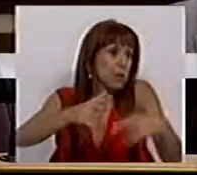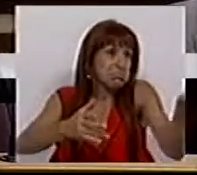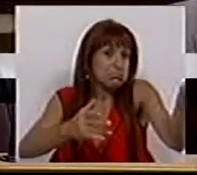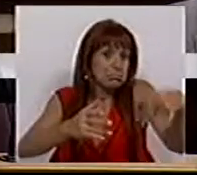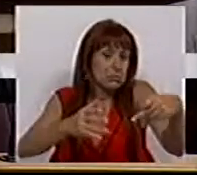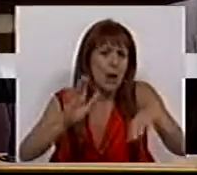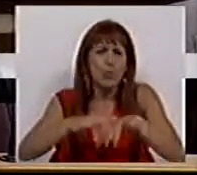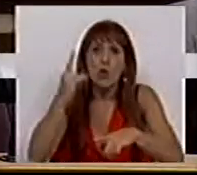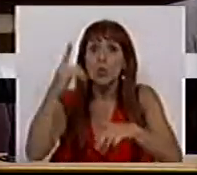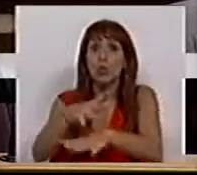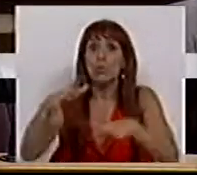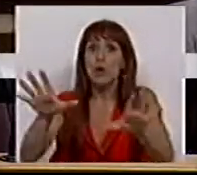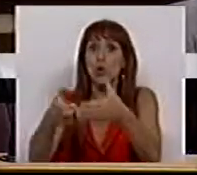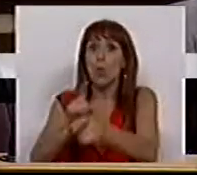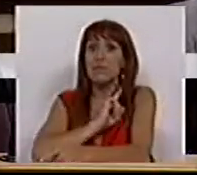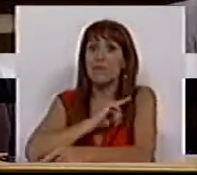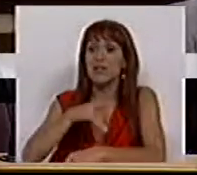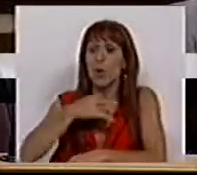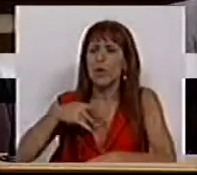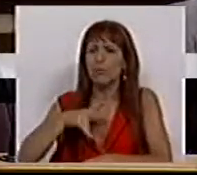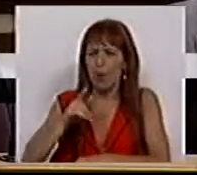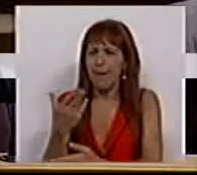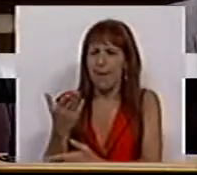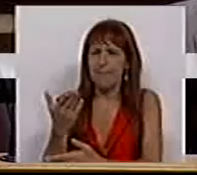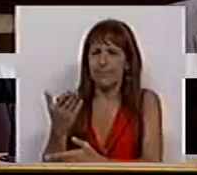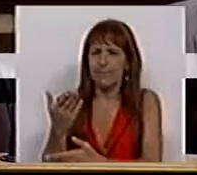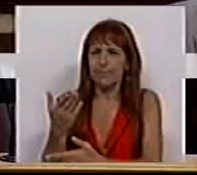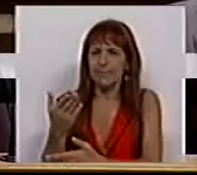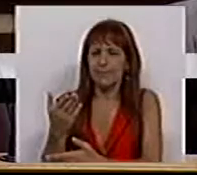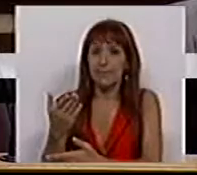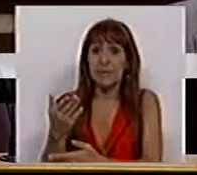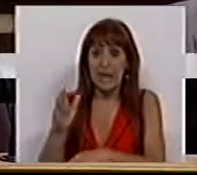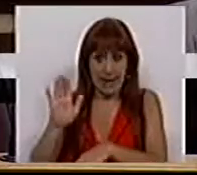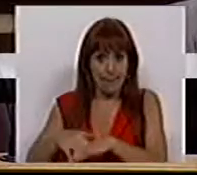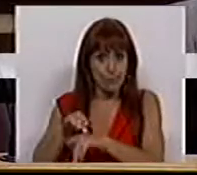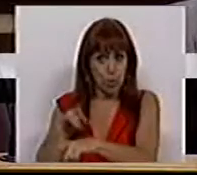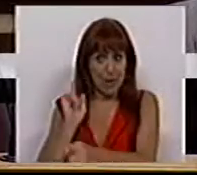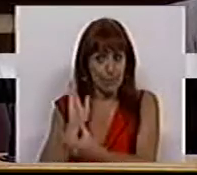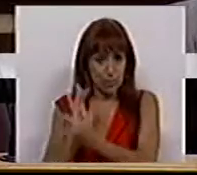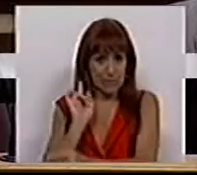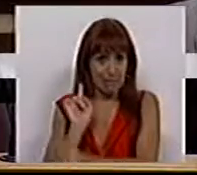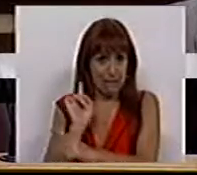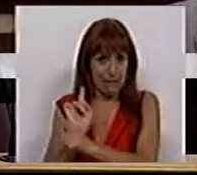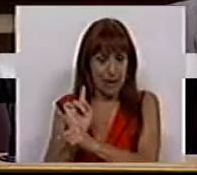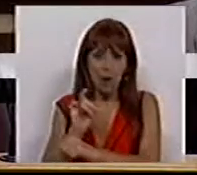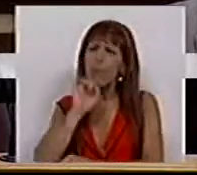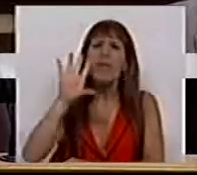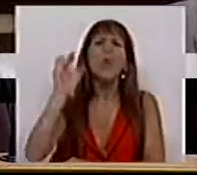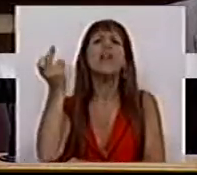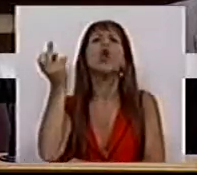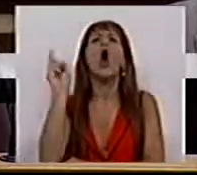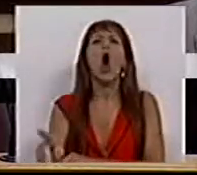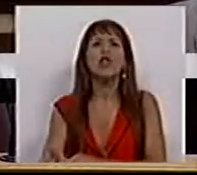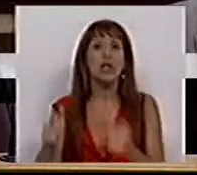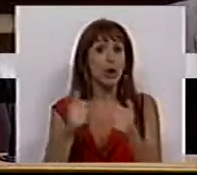relativamente a um dos maiores grupos privados de saúde em Portugal. Na sequência deste processo, o que pode acontecer